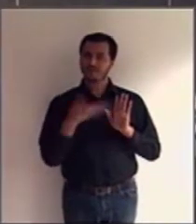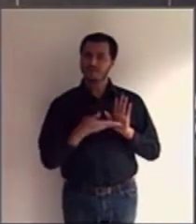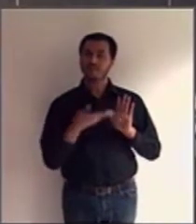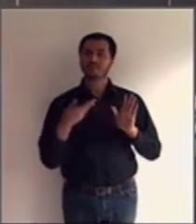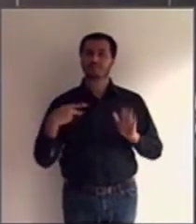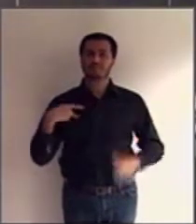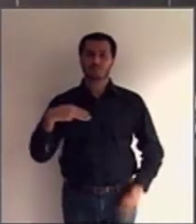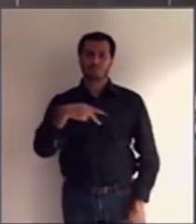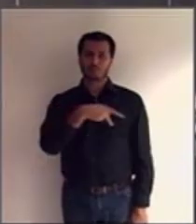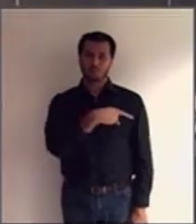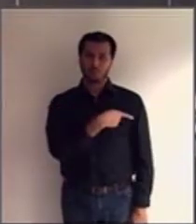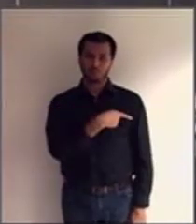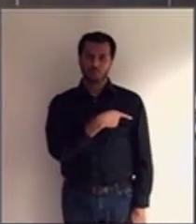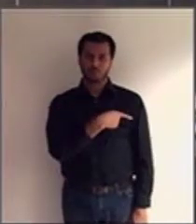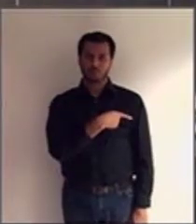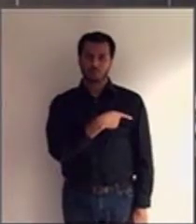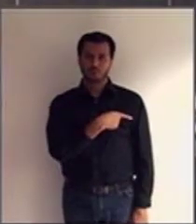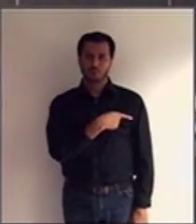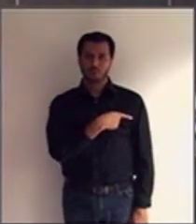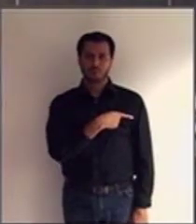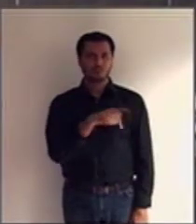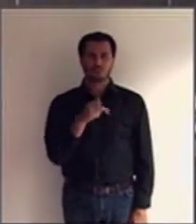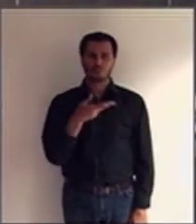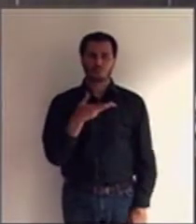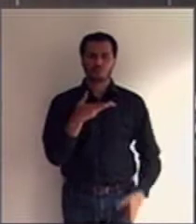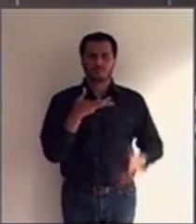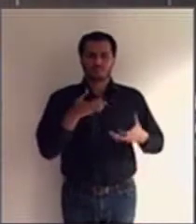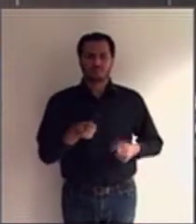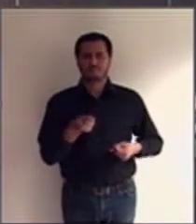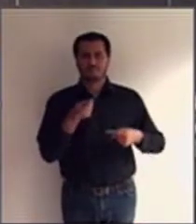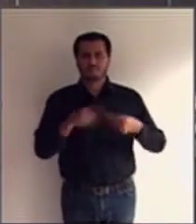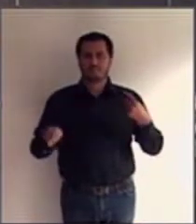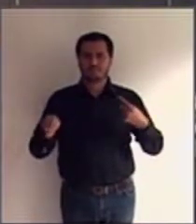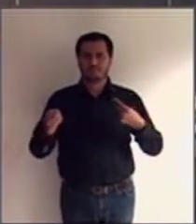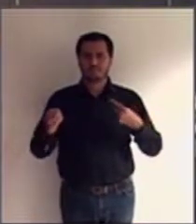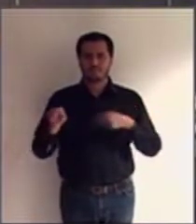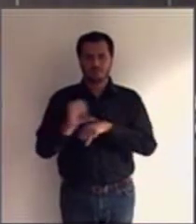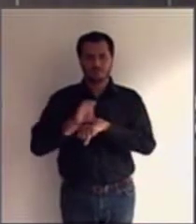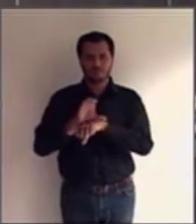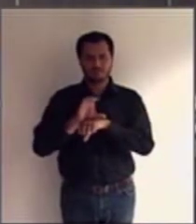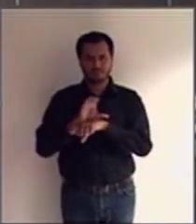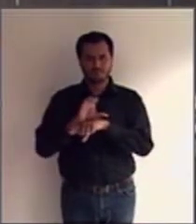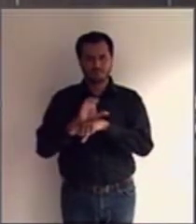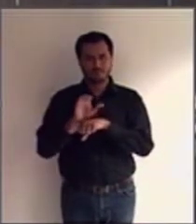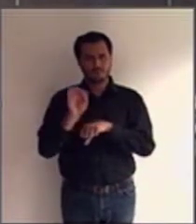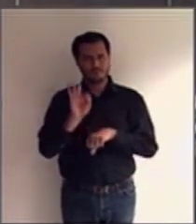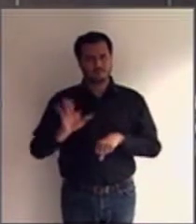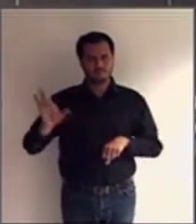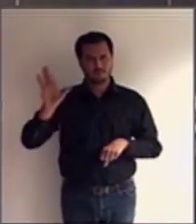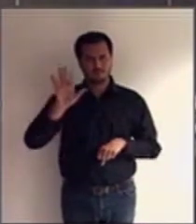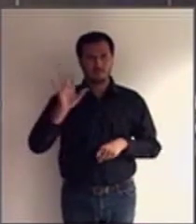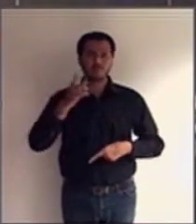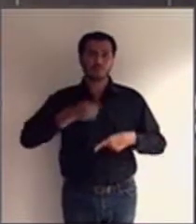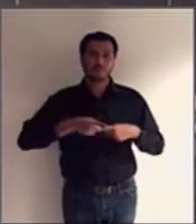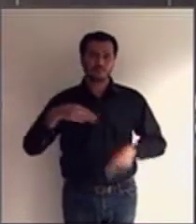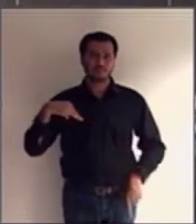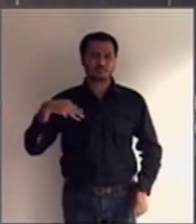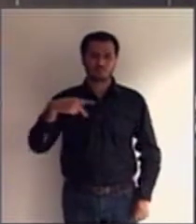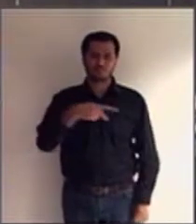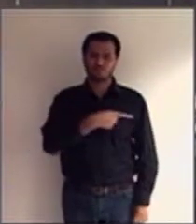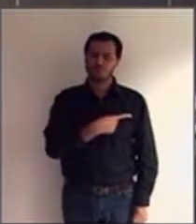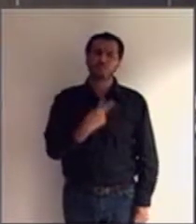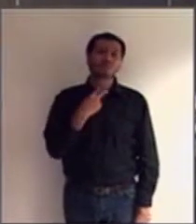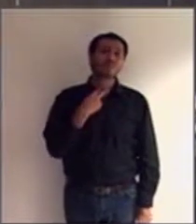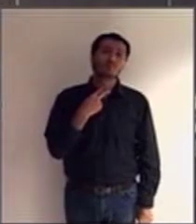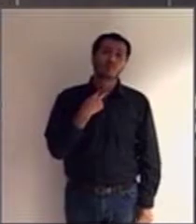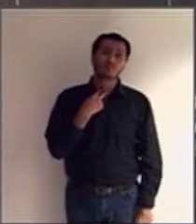esse artigo não foi recepcionado pela Constituição Federal, porque o Ministério Público, ele não pode representar ninguém em juízo. Então, quando